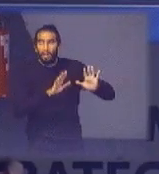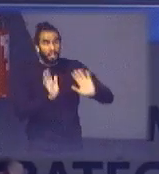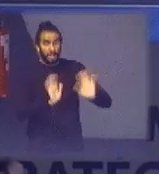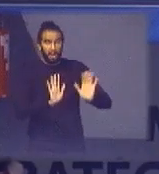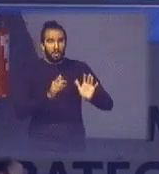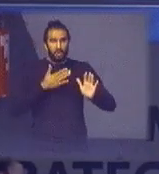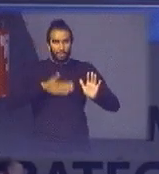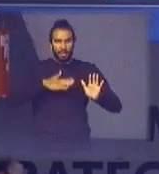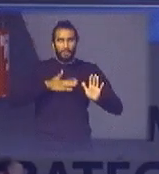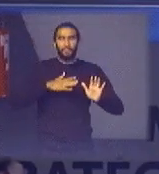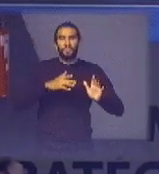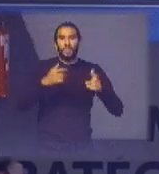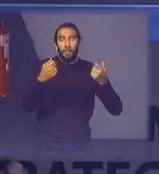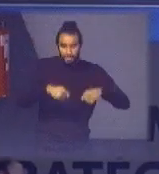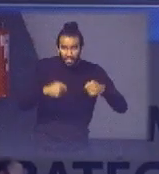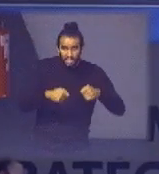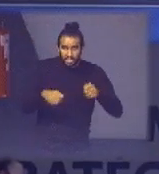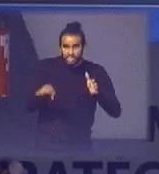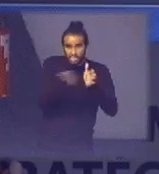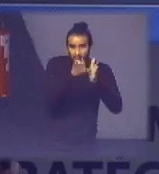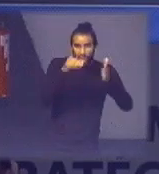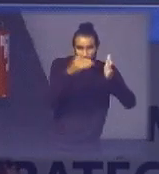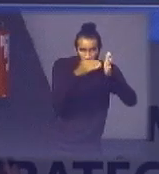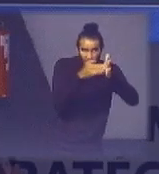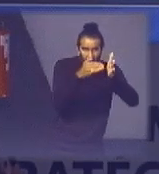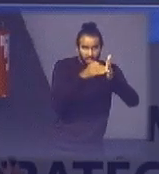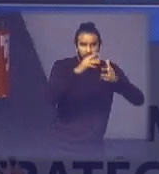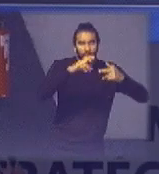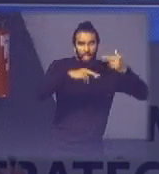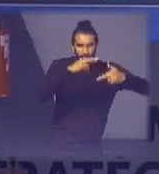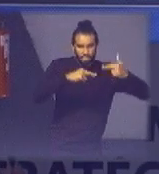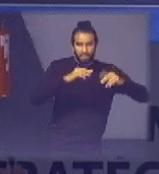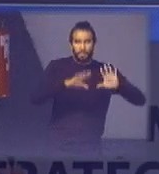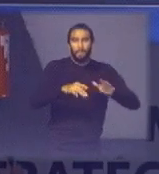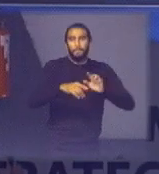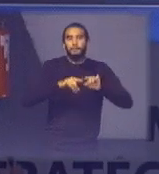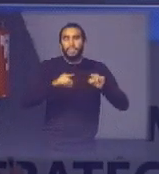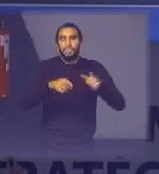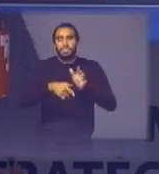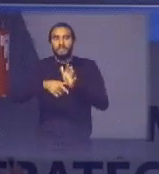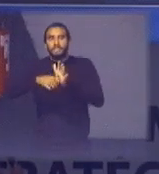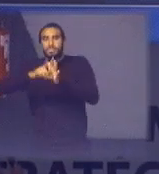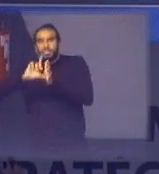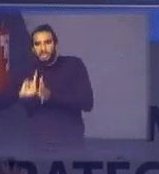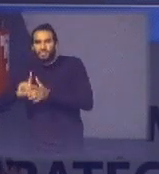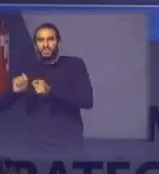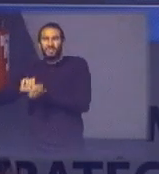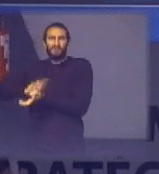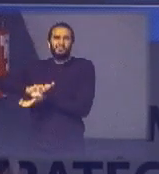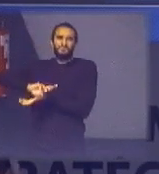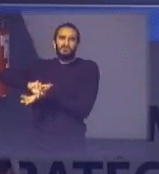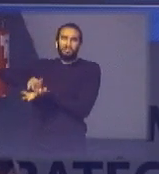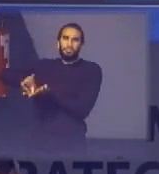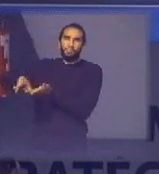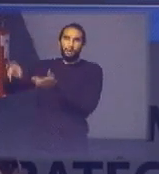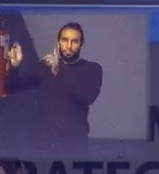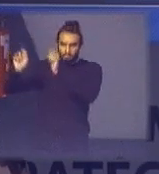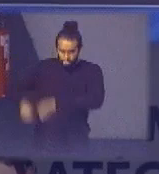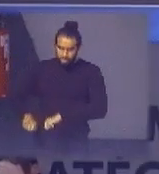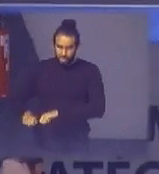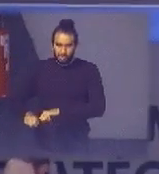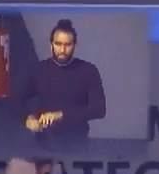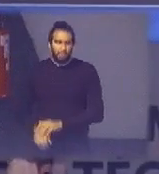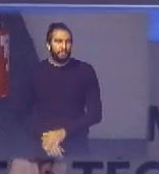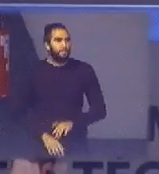da logística reversa tem que chegar na reciclagem mas que antes ele seja esgotado seu potencial de reuso próximo